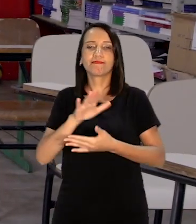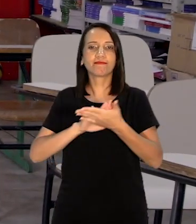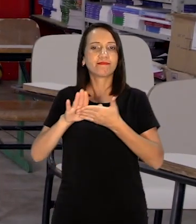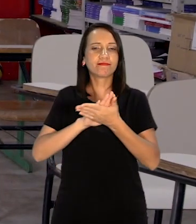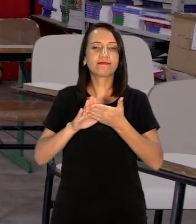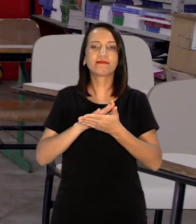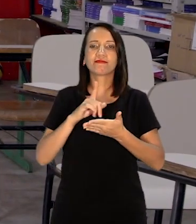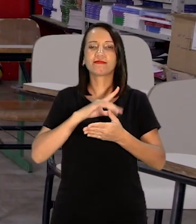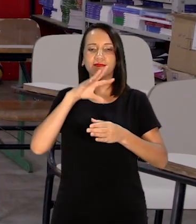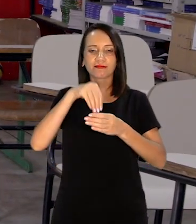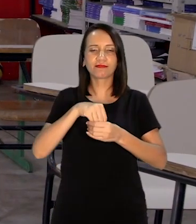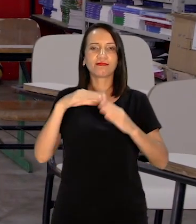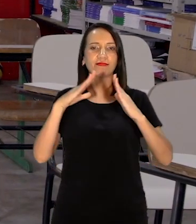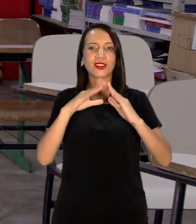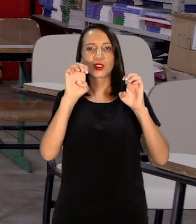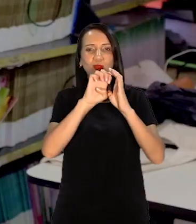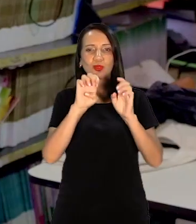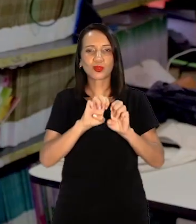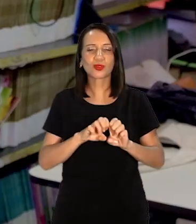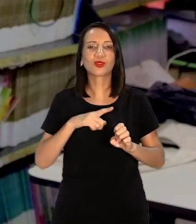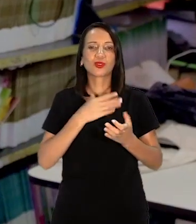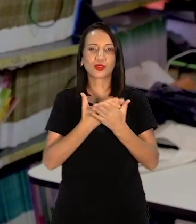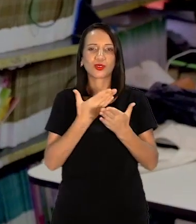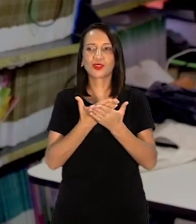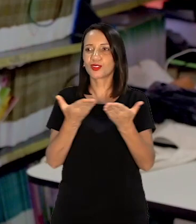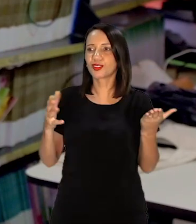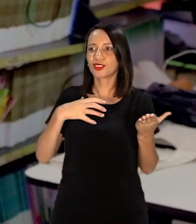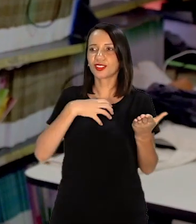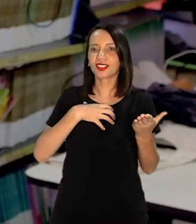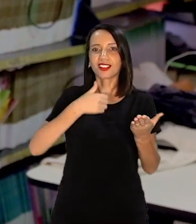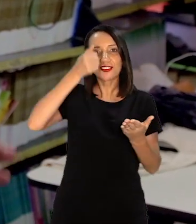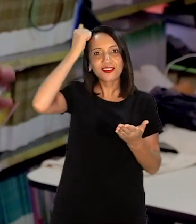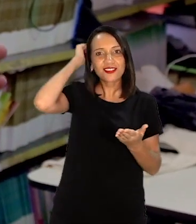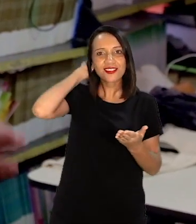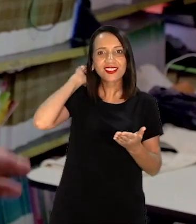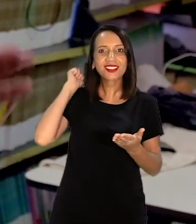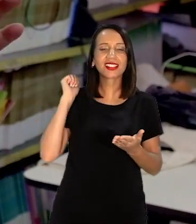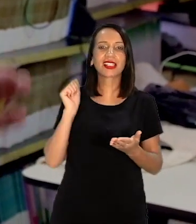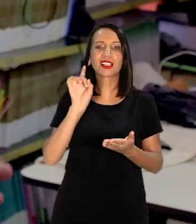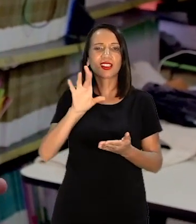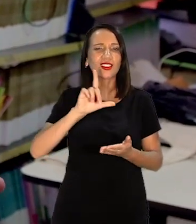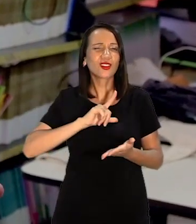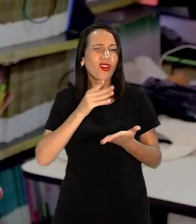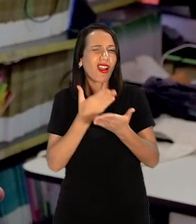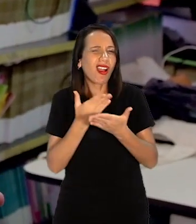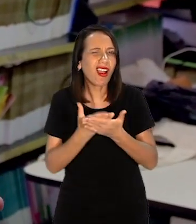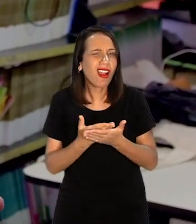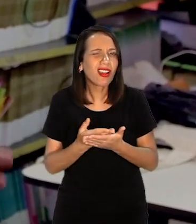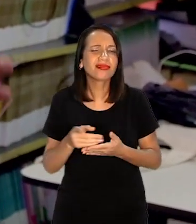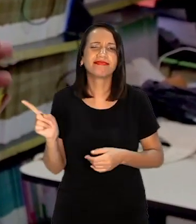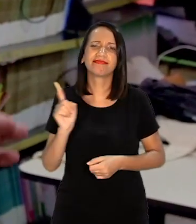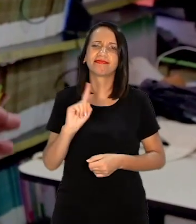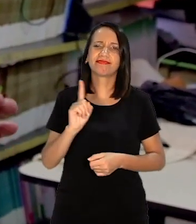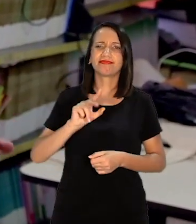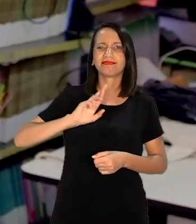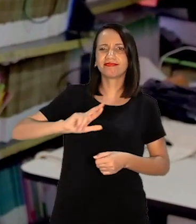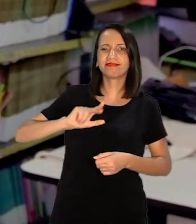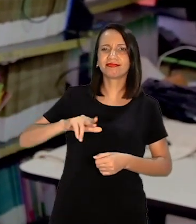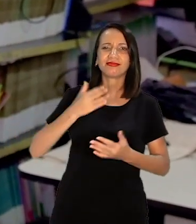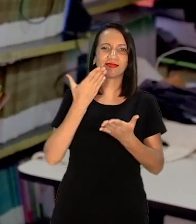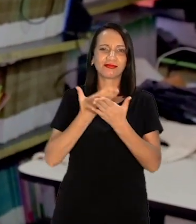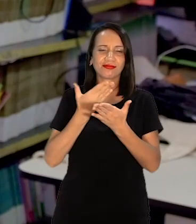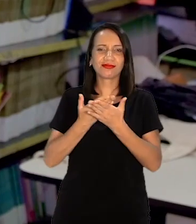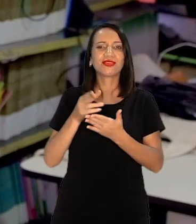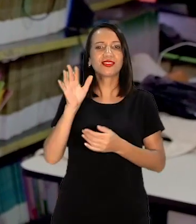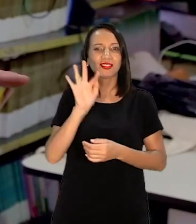tem estrutura em casa Eles estudam aqui Vestibular Não é só aula Vestibular